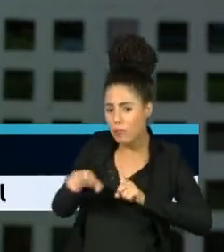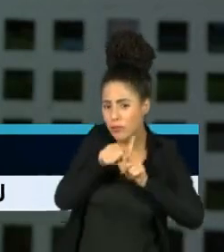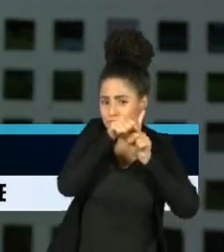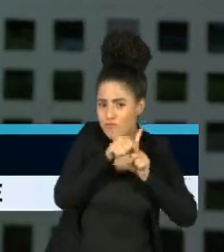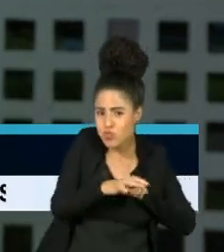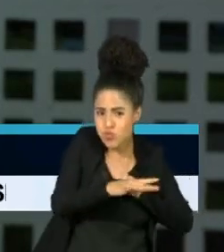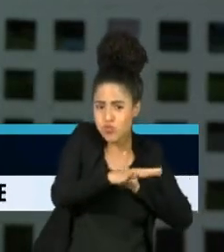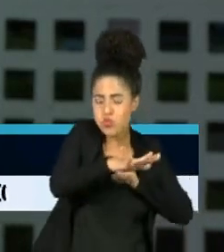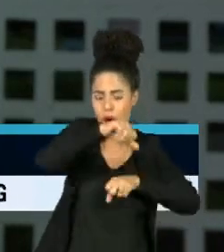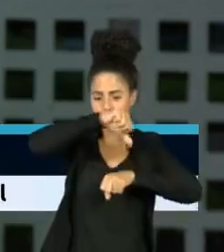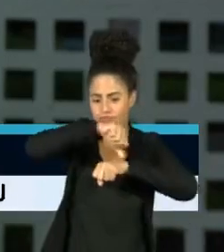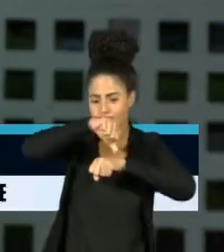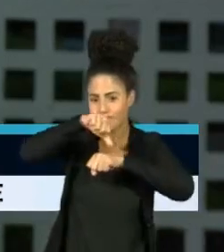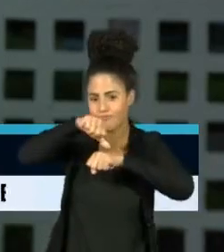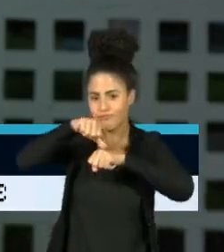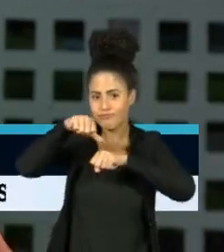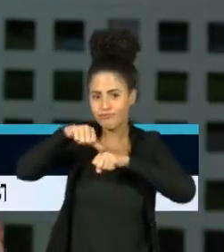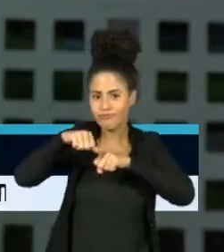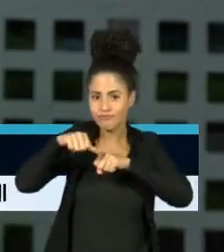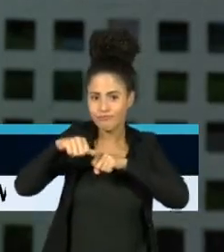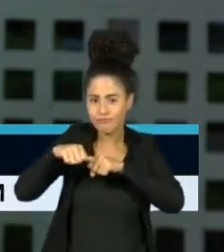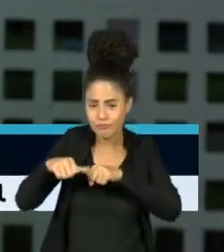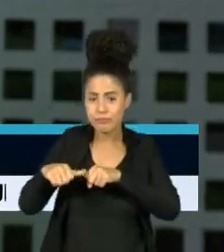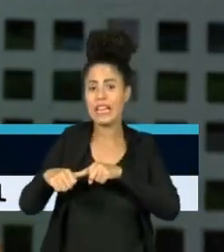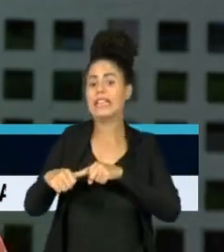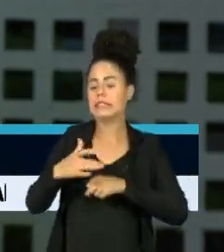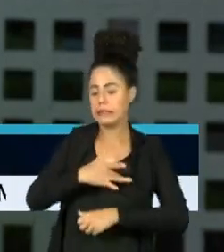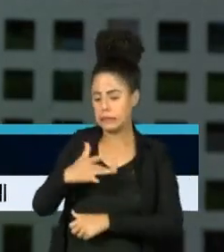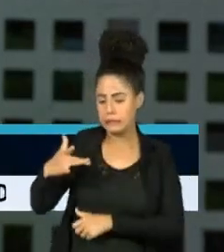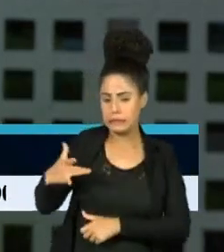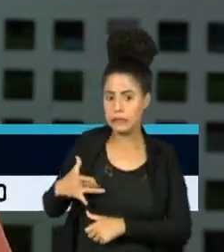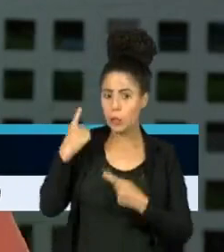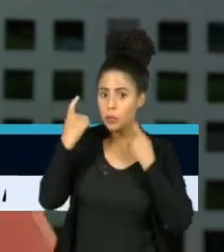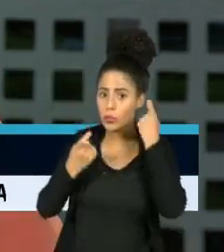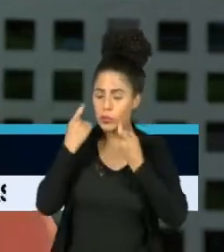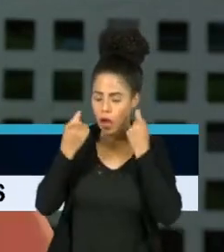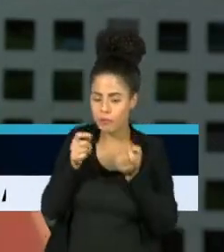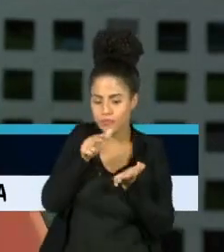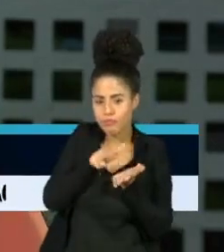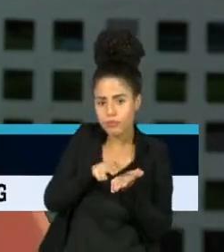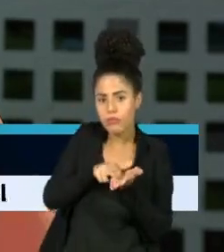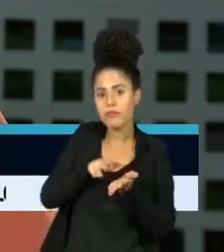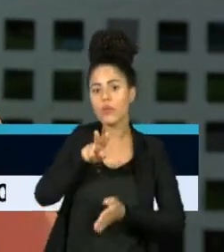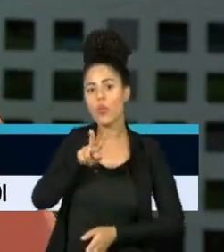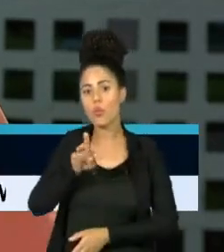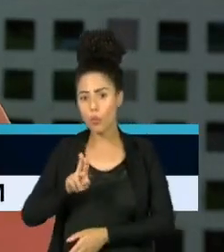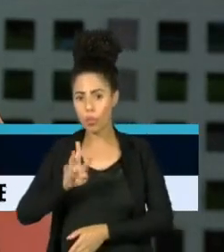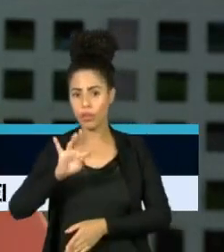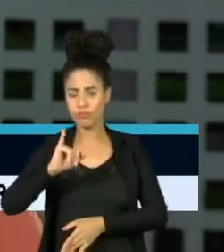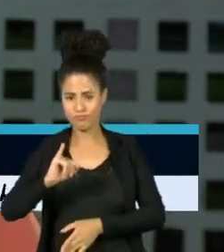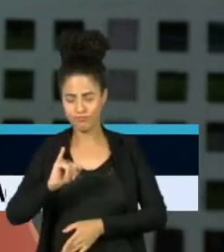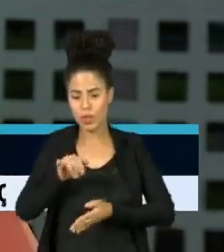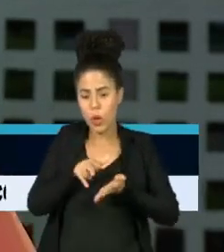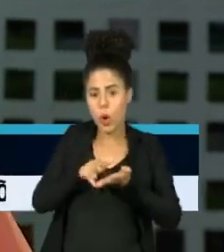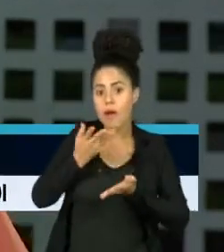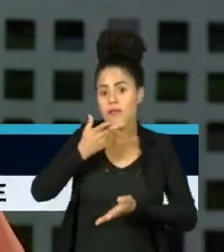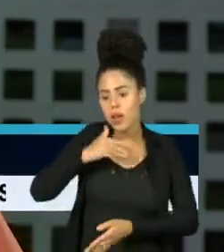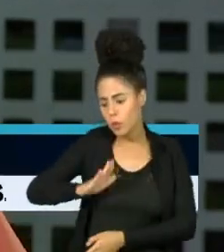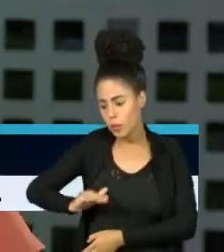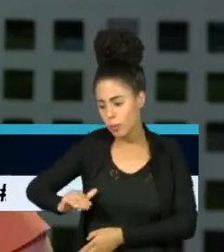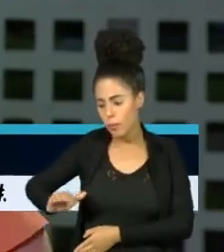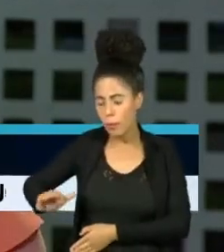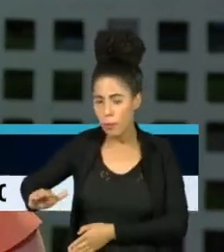pressiona todo o sistema de saúde. Mas a taxa de ocupação das UTIs pediátricas chama a atenção dos